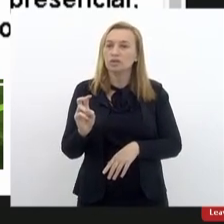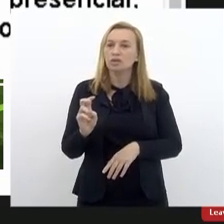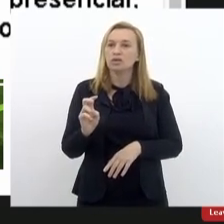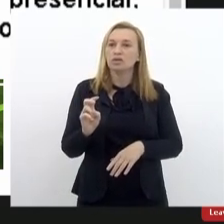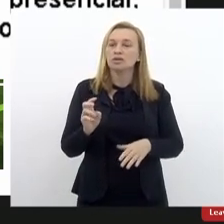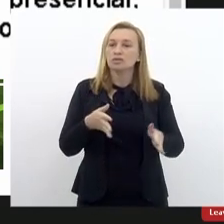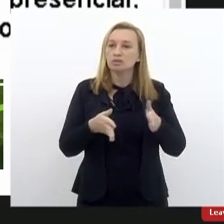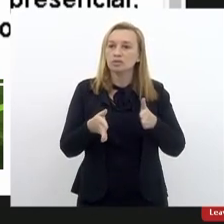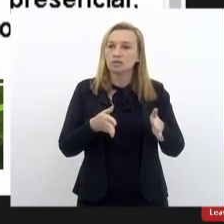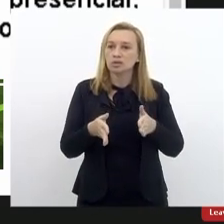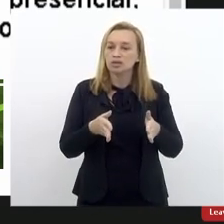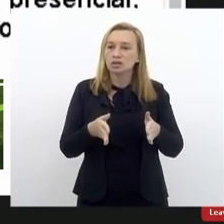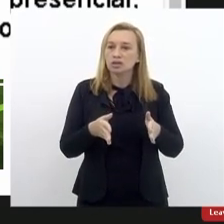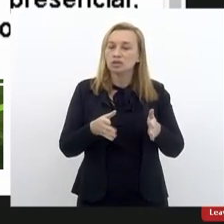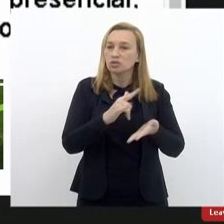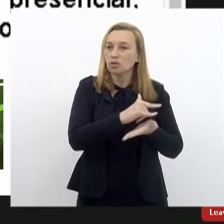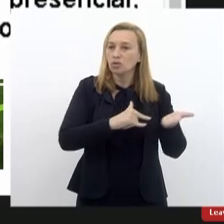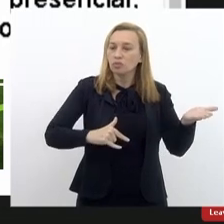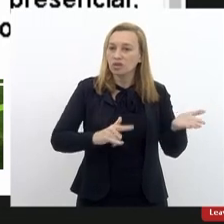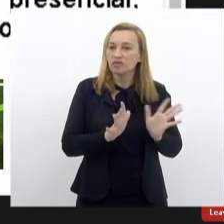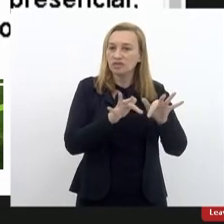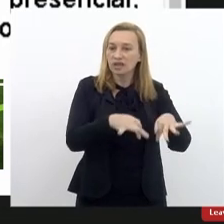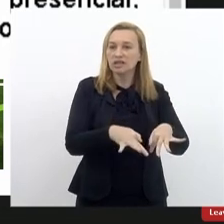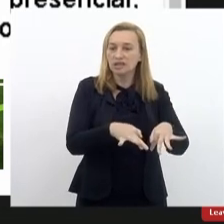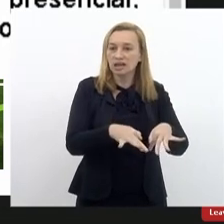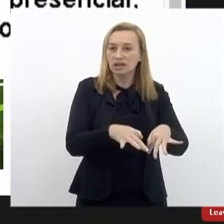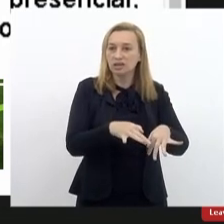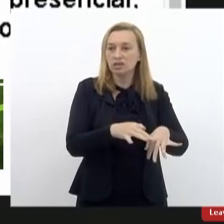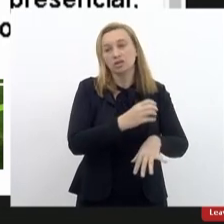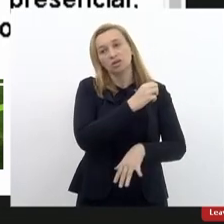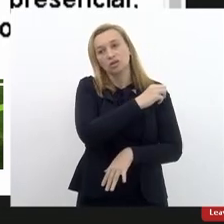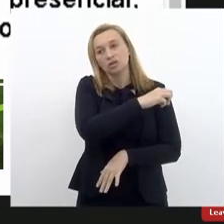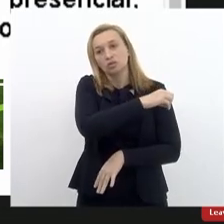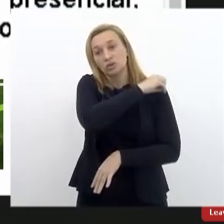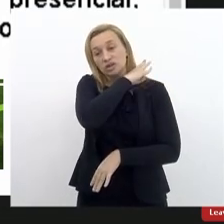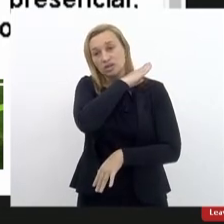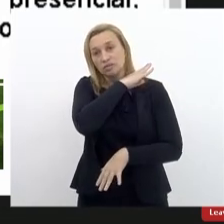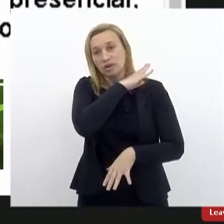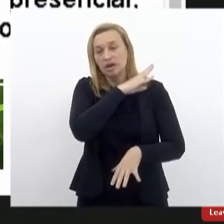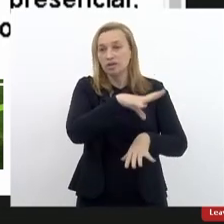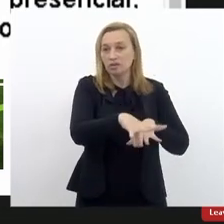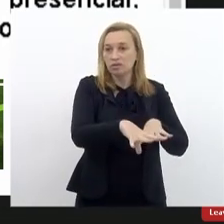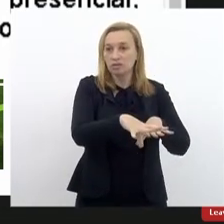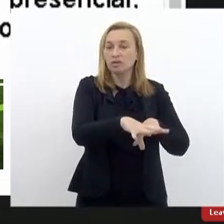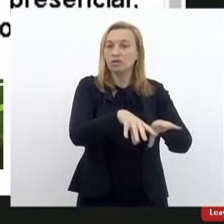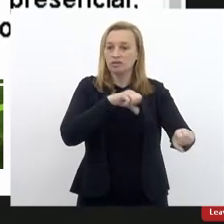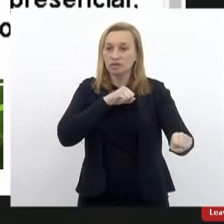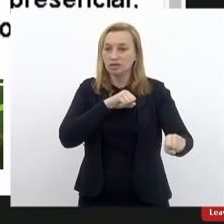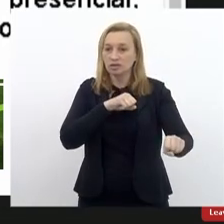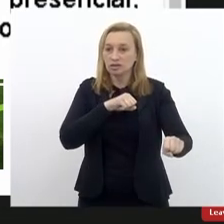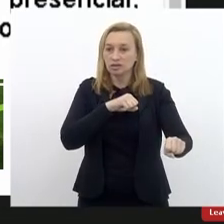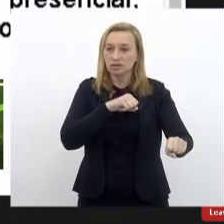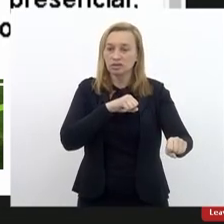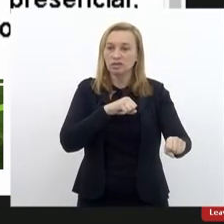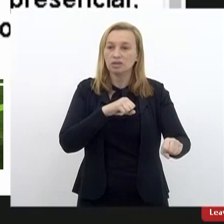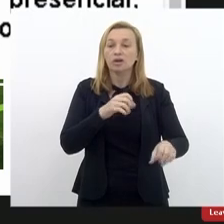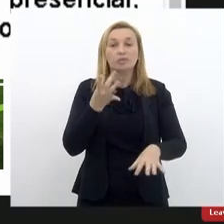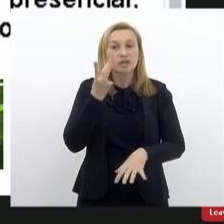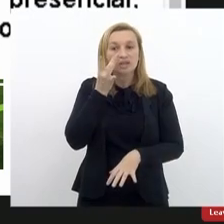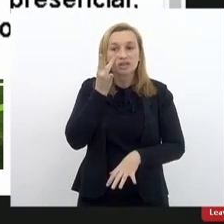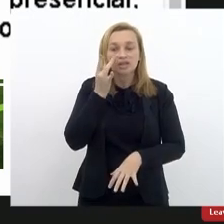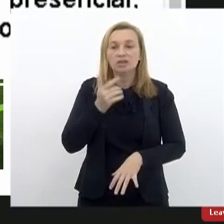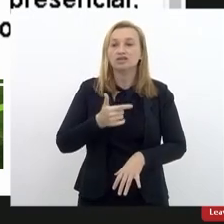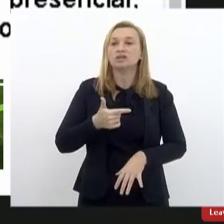a emissão de documentos de conclusão do ensino médio regular e da educação profissional, ministrados sob a forma presencial, concluídos antes do segundo